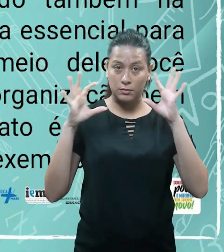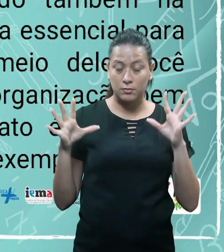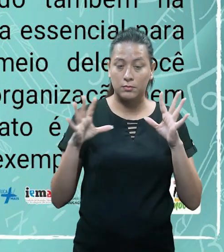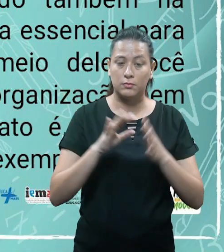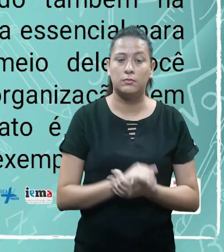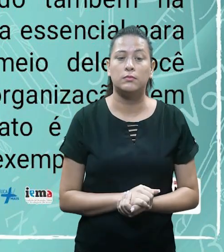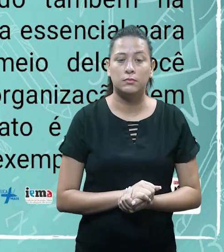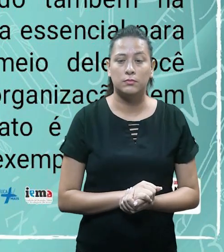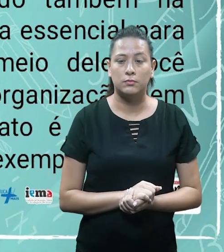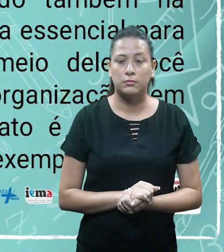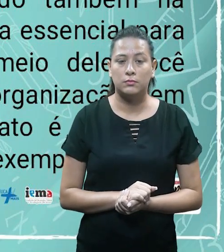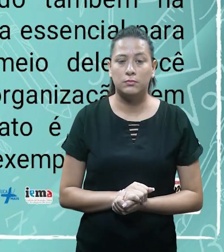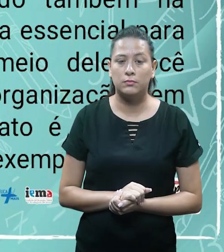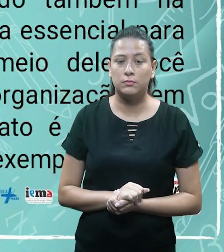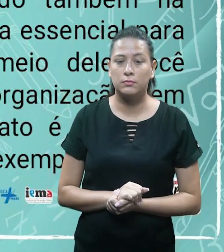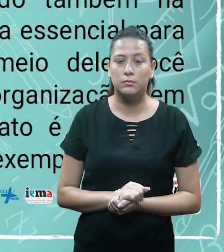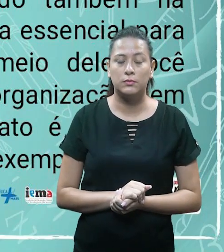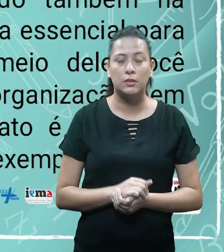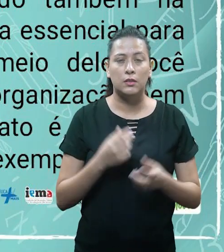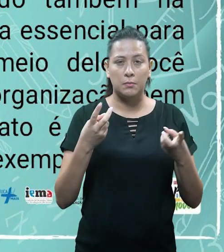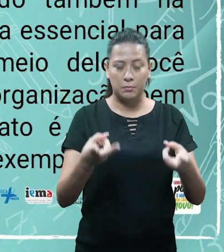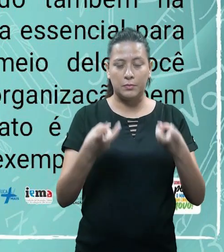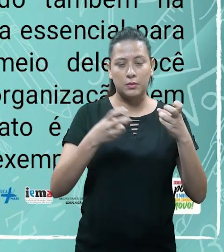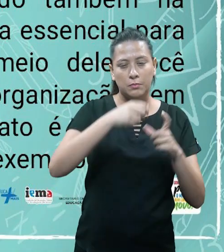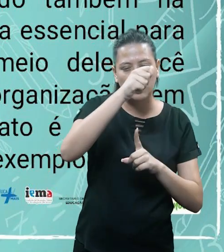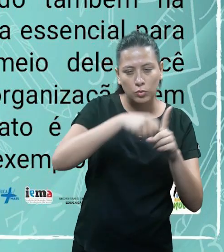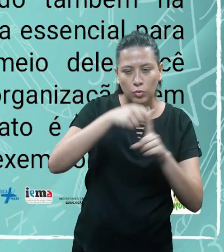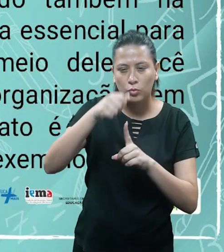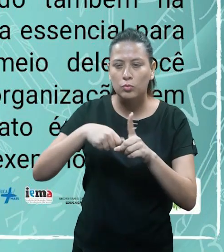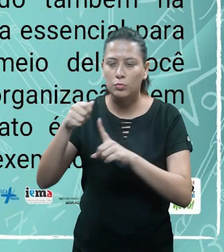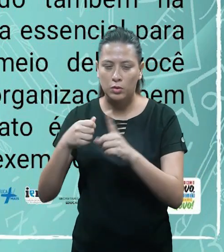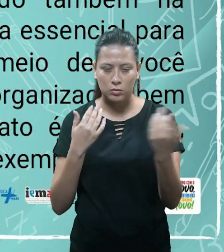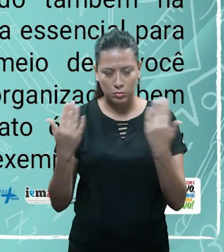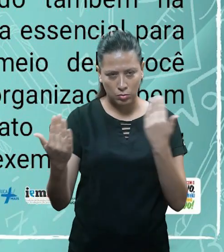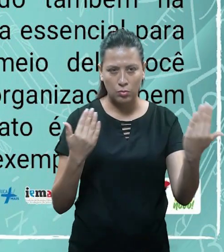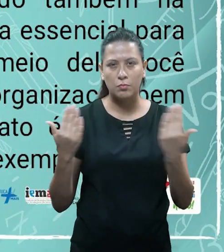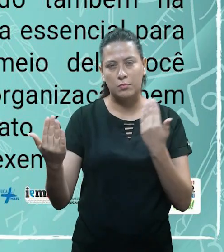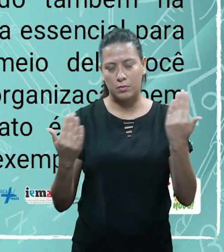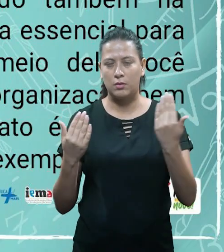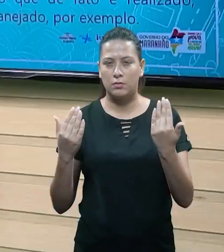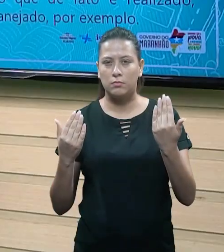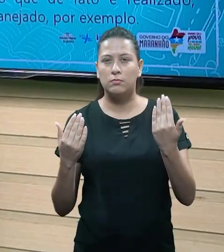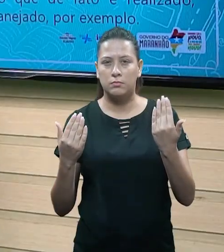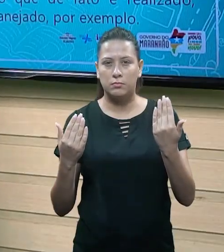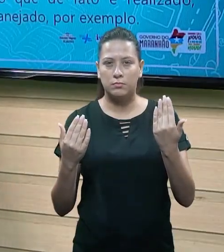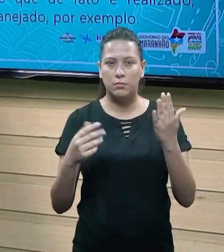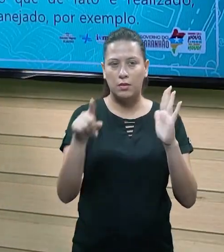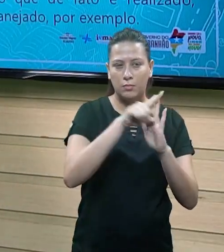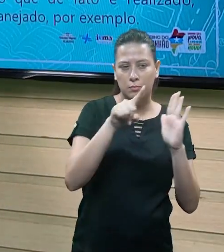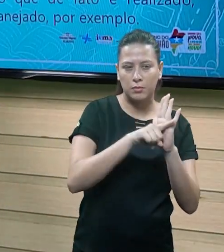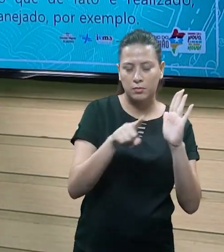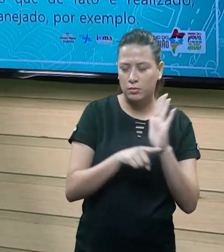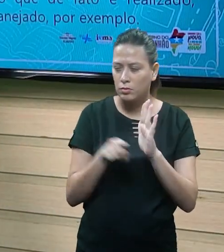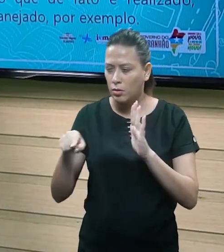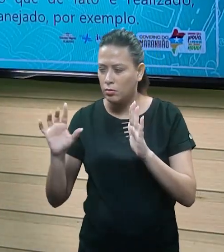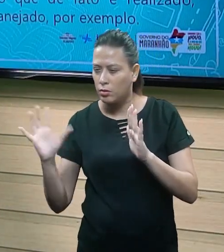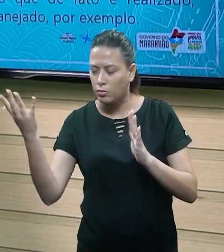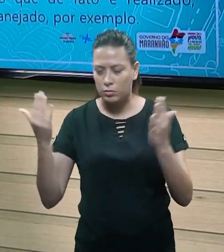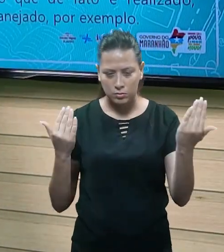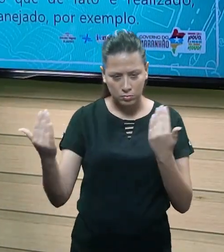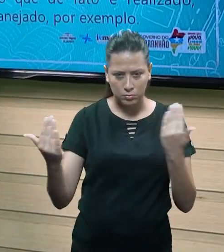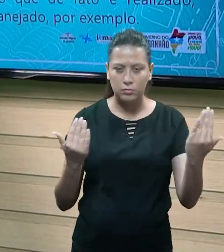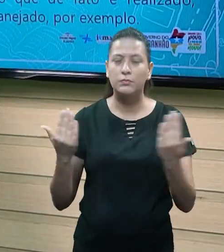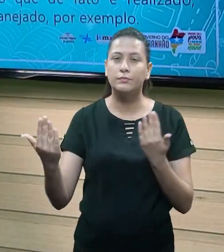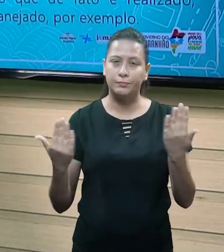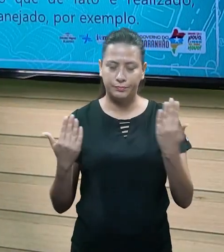claras e acompanhar mês a mês de que fato está sendo realizado, podendo confrontar com o que foi planejado, por exemplo. Então esse plano de contas ele é essencial, gente, para